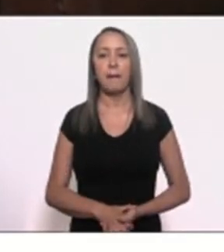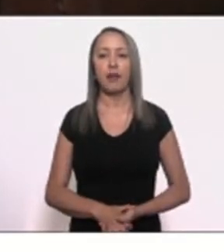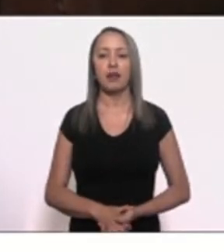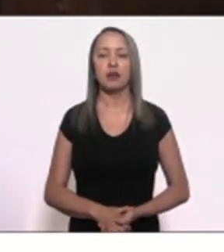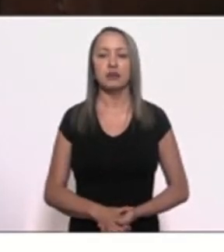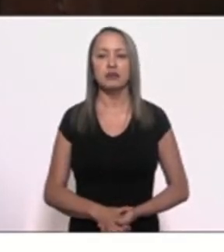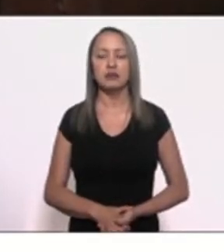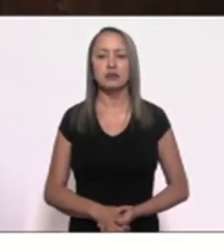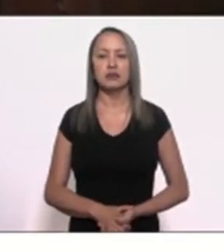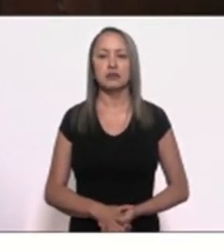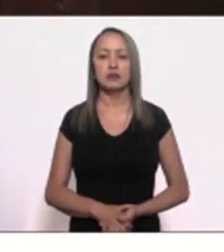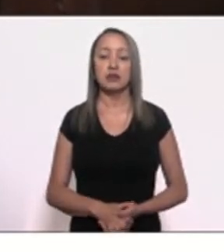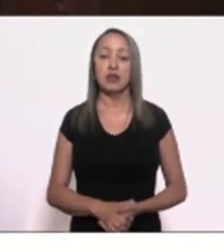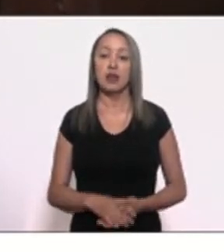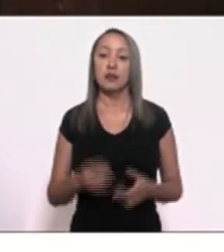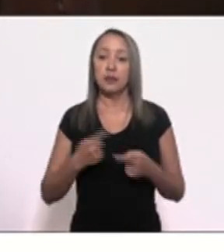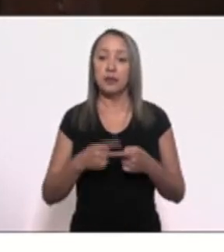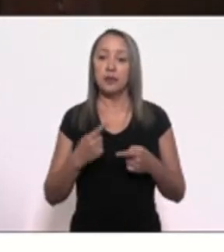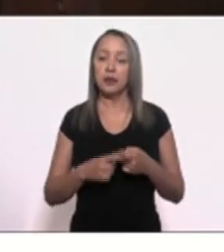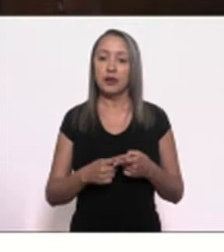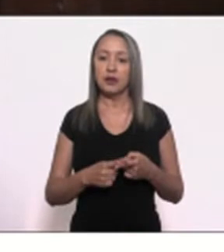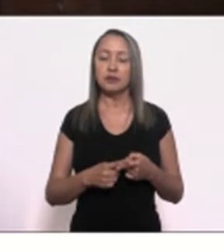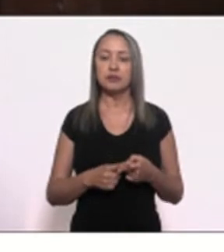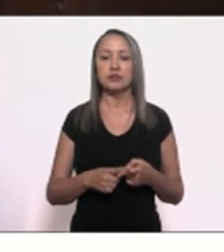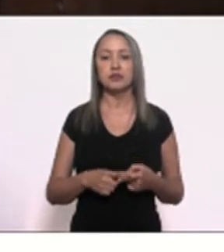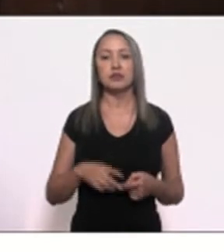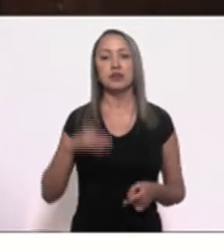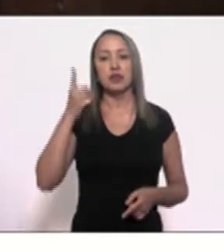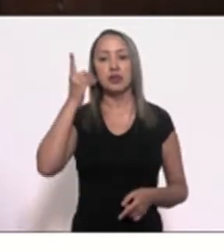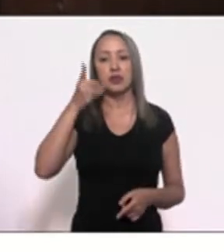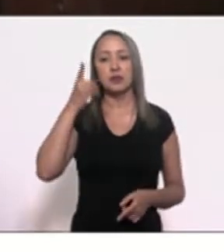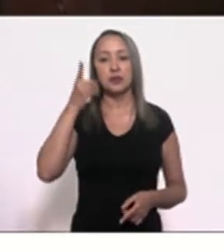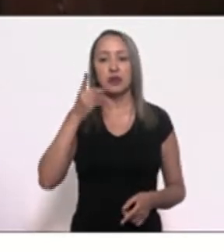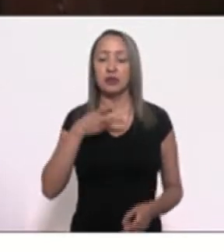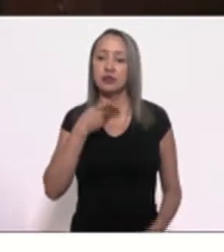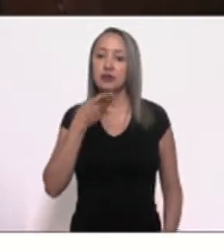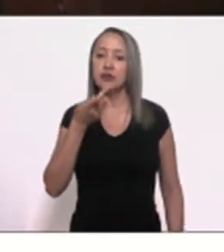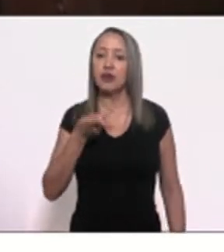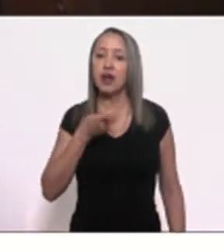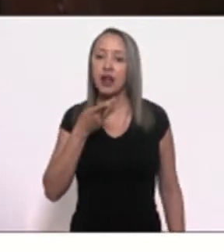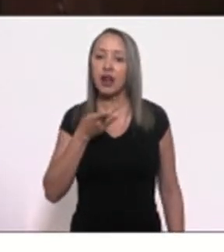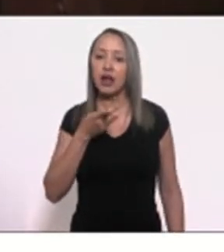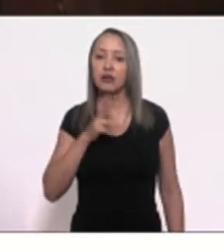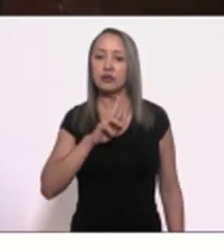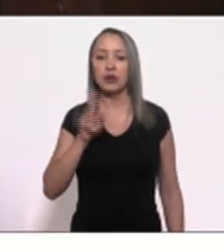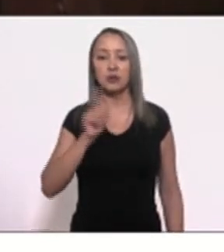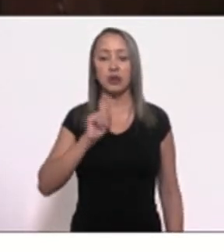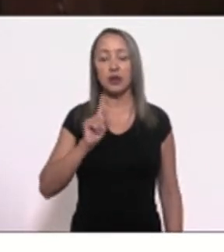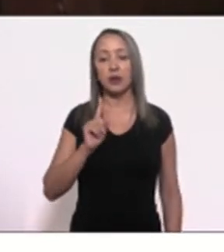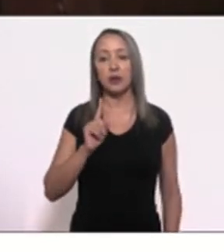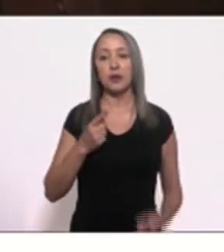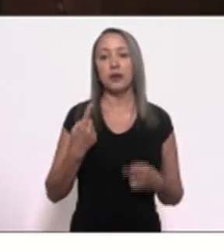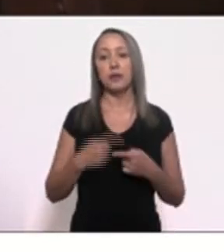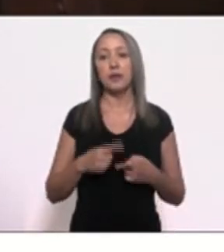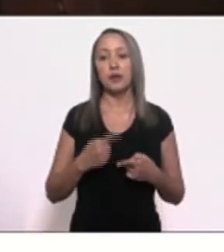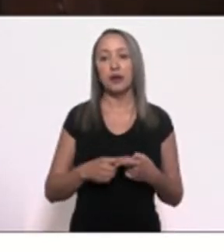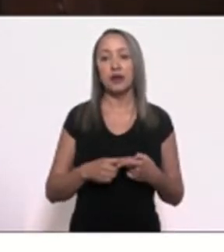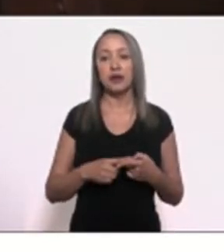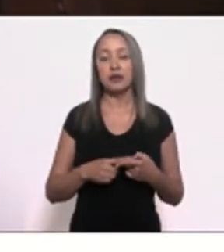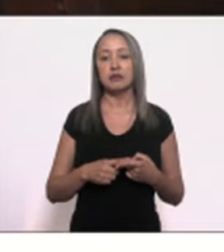o deputado, que eu não vou citar, para não dar a a a